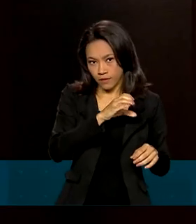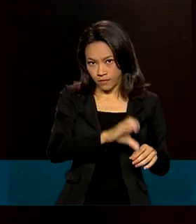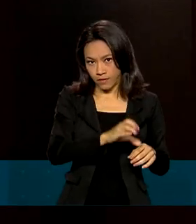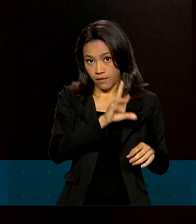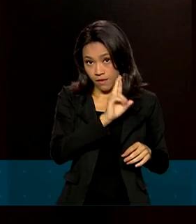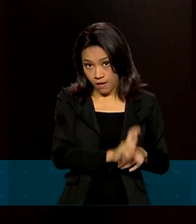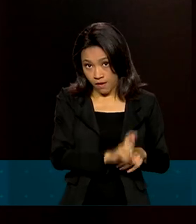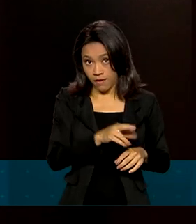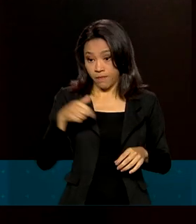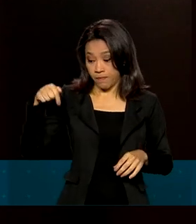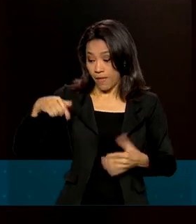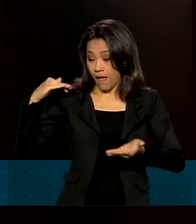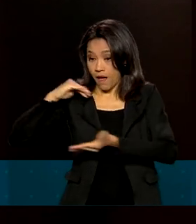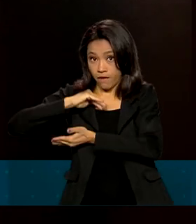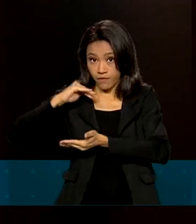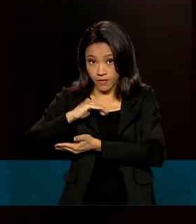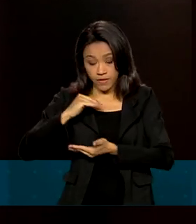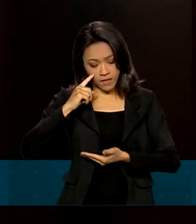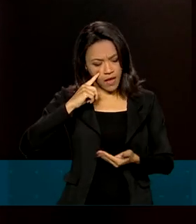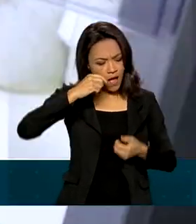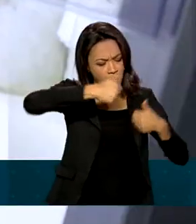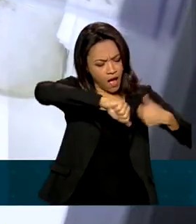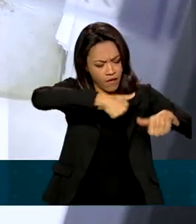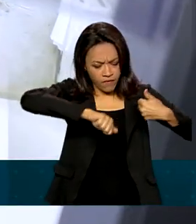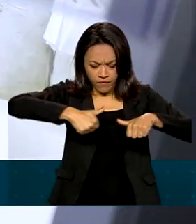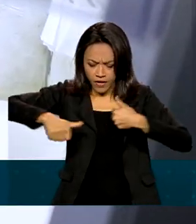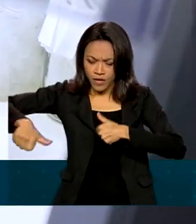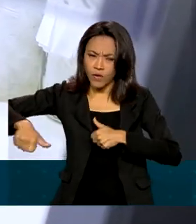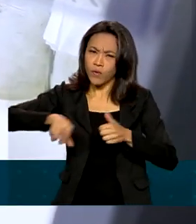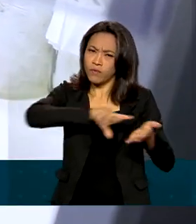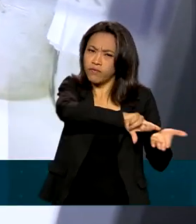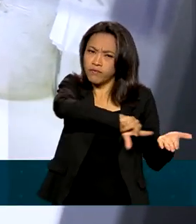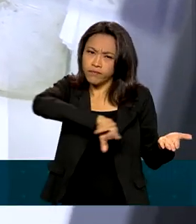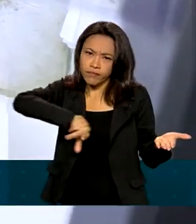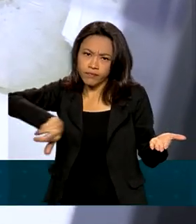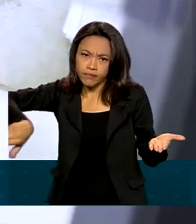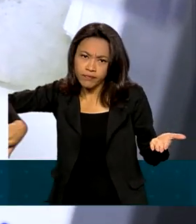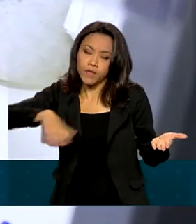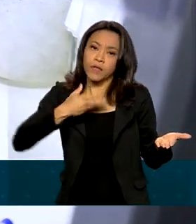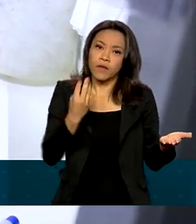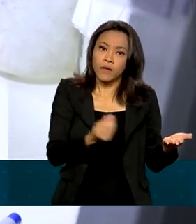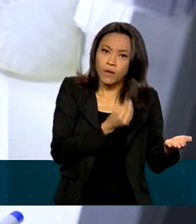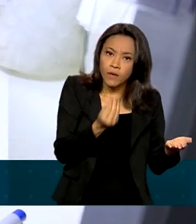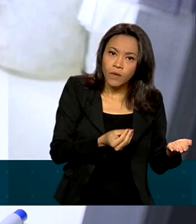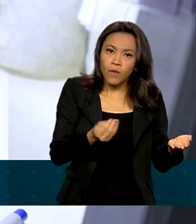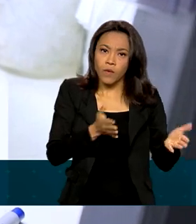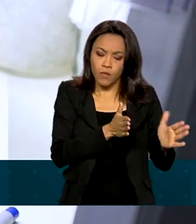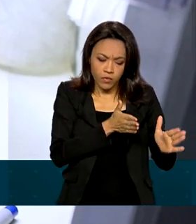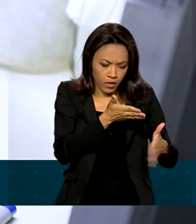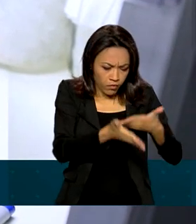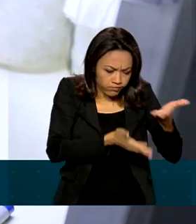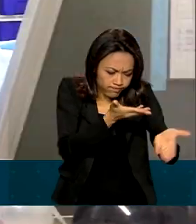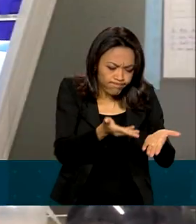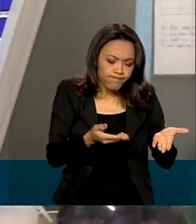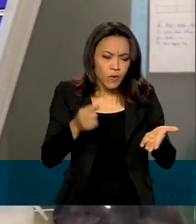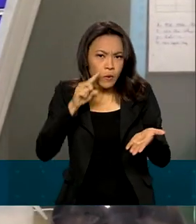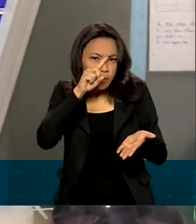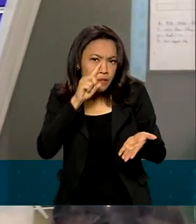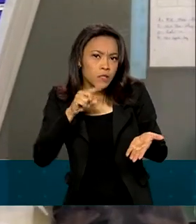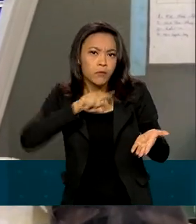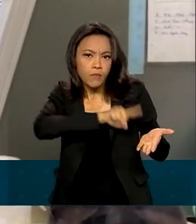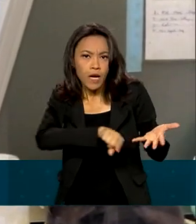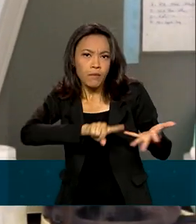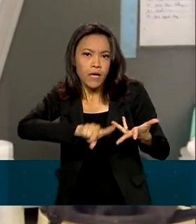registro, a Anvisa analisou uma série de requisitos, como o desempenho clínico e o gerenciamento de riscos. Essa